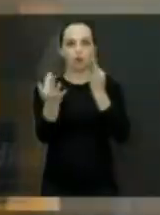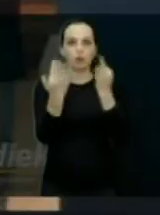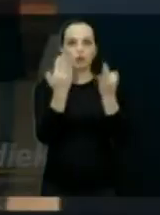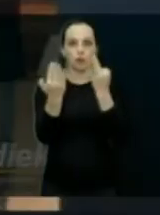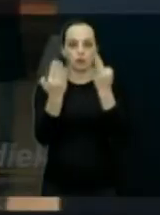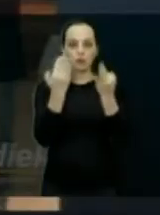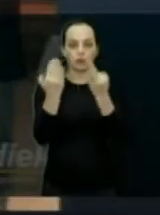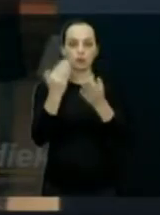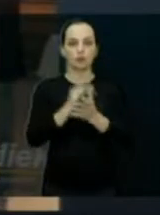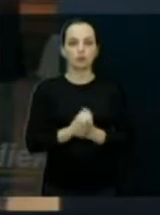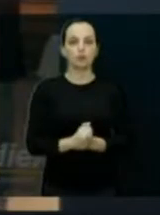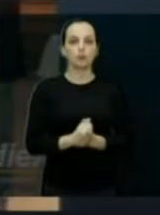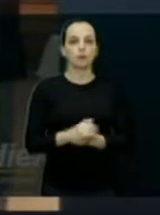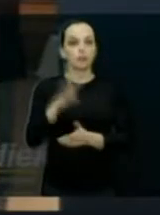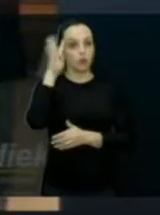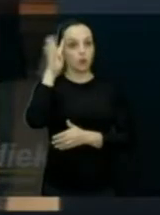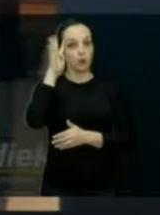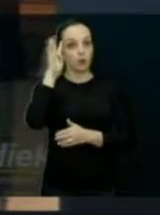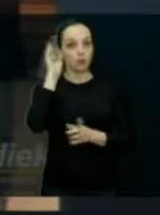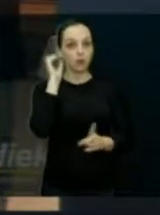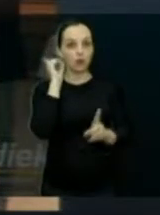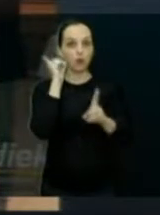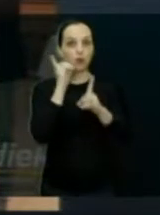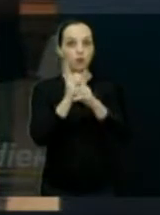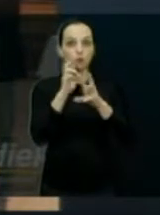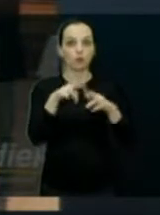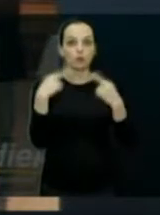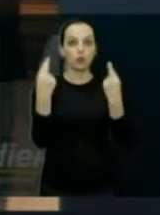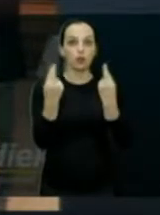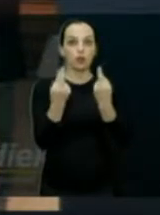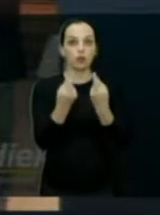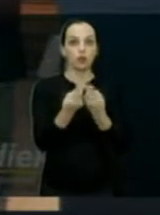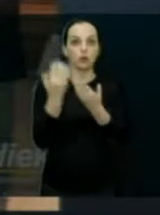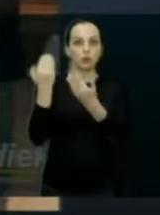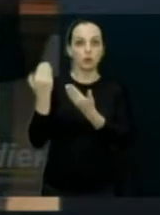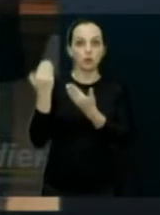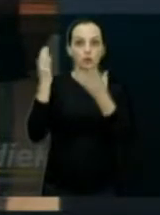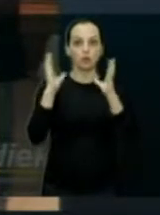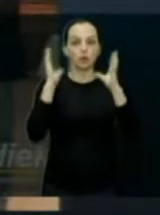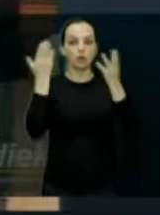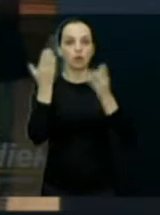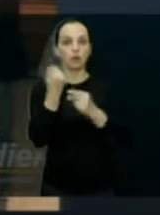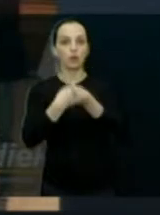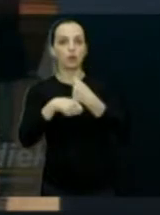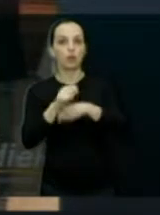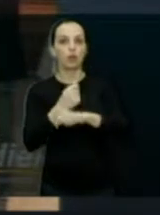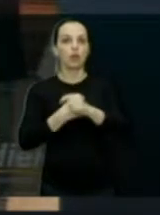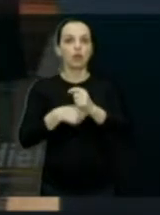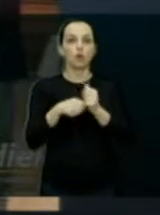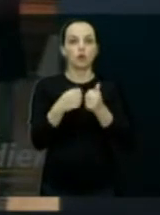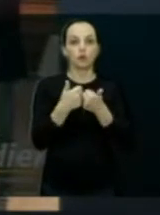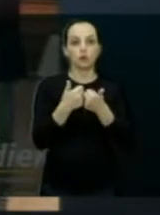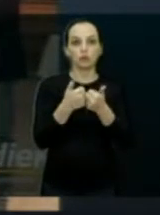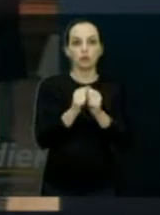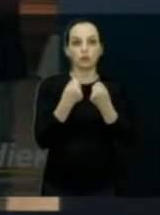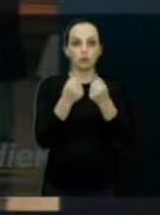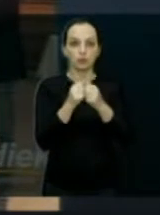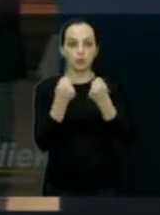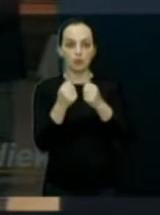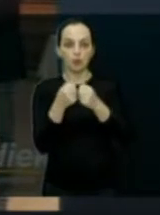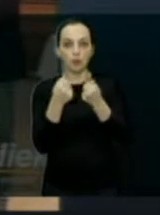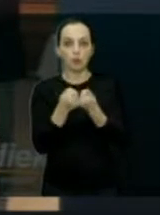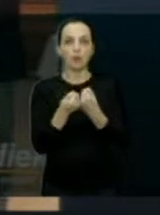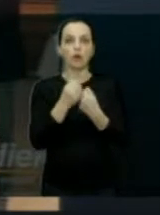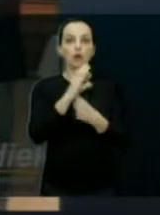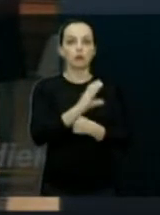quarta-feira então teve o sexto encontro de negócio e tendência da panificação, aconteceu lá no Cear, o Santana inclusive presidiu